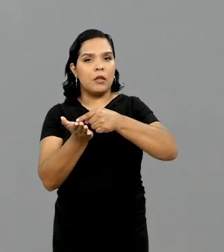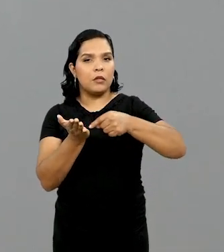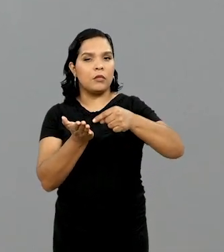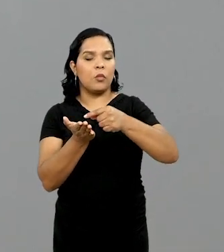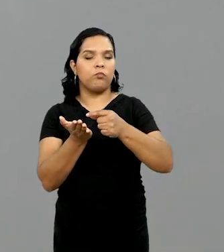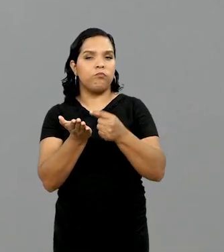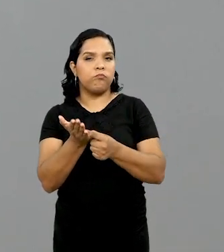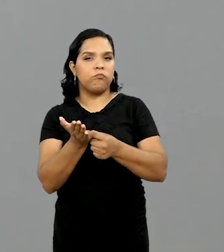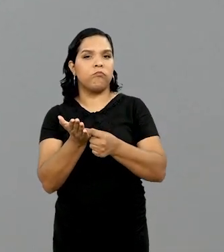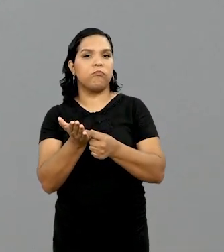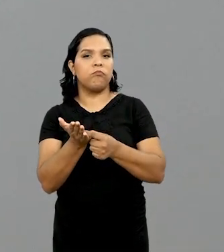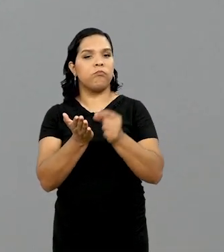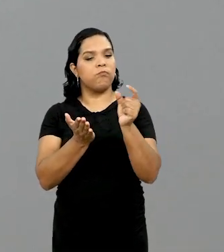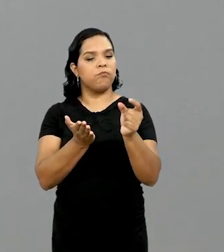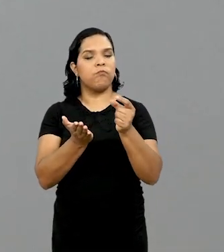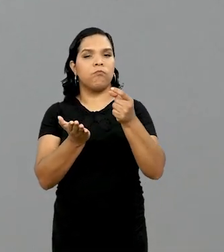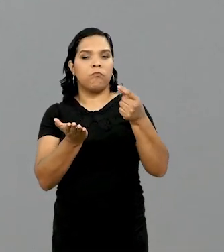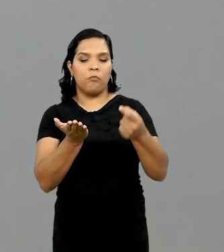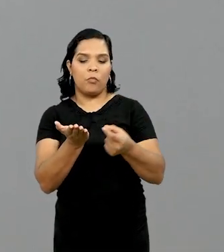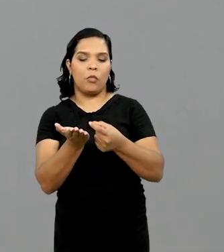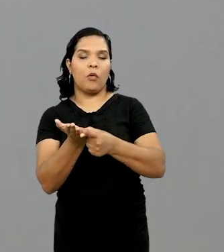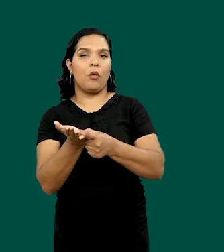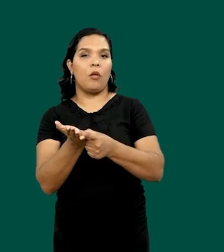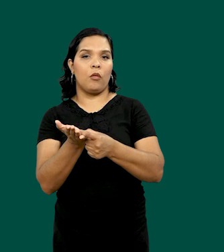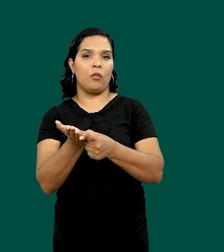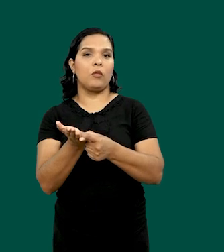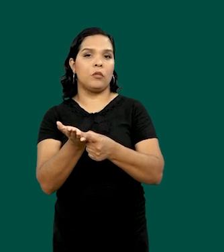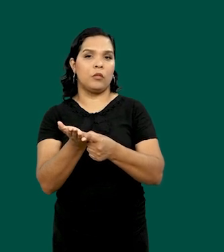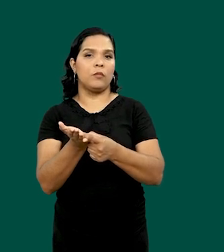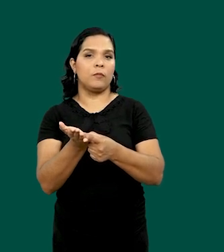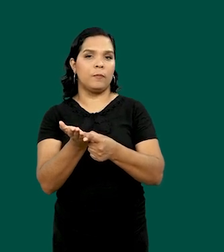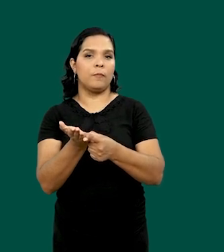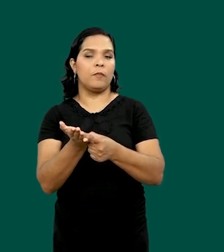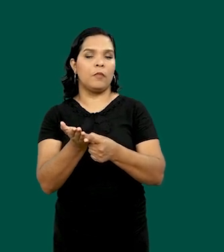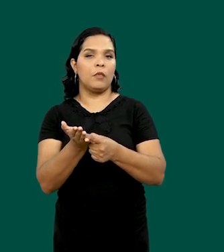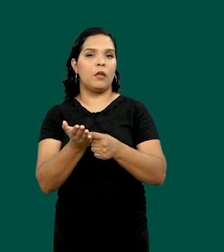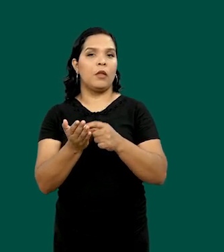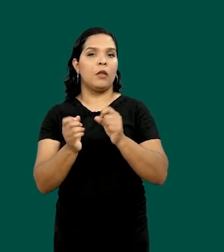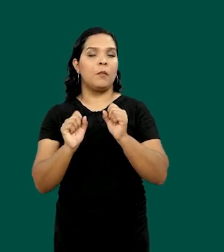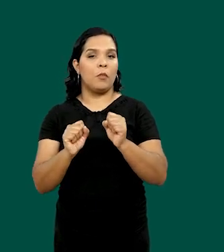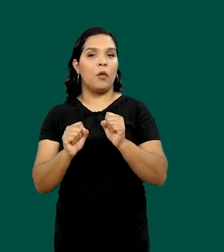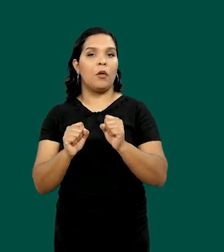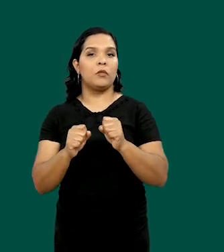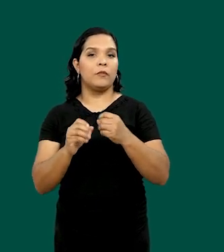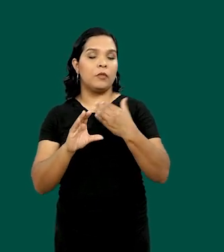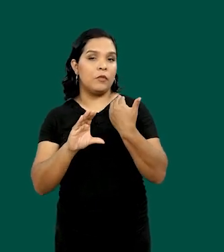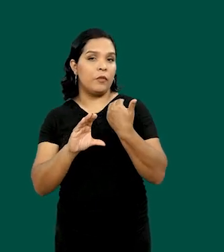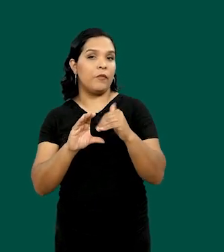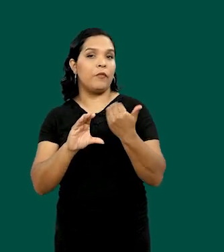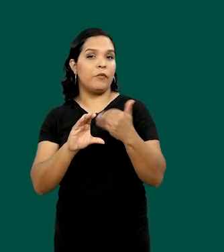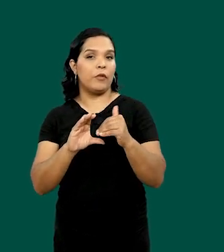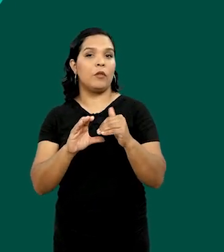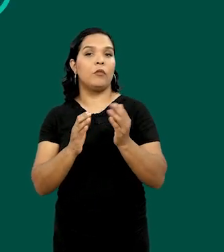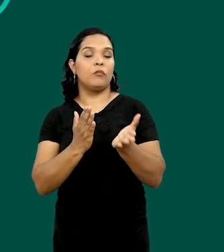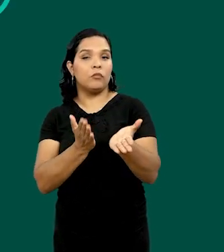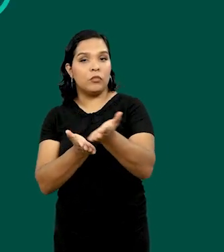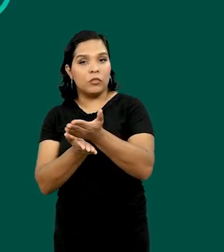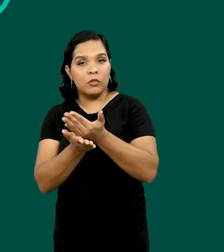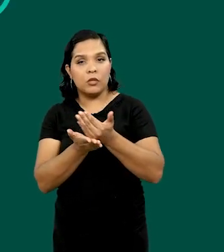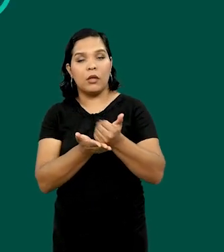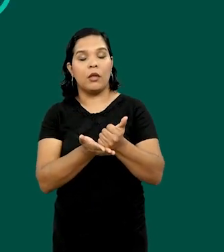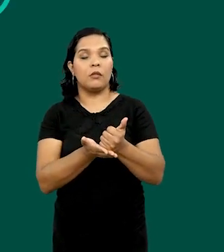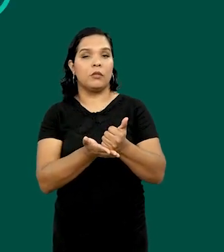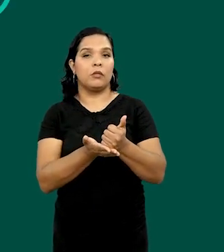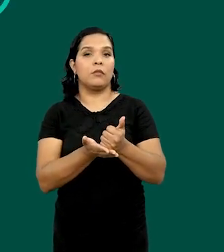giroscópio. Esses sensores são integrados a uma unidade de processamento que faz o envio dos dados